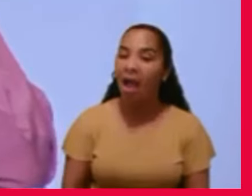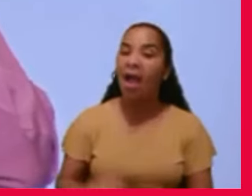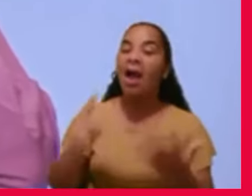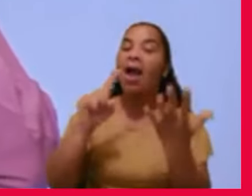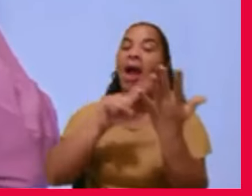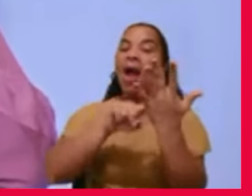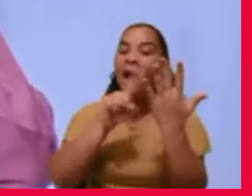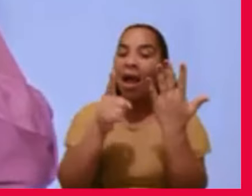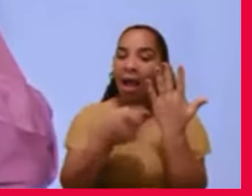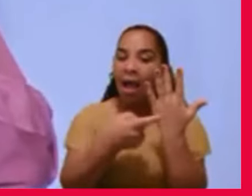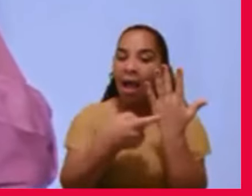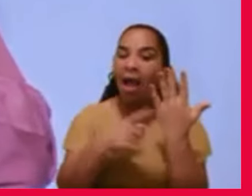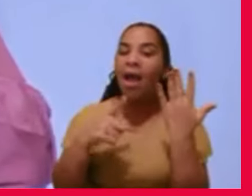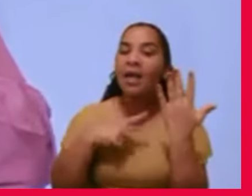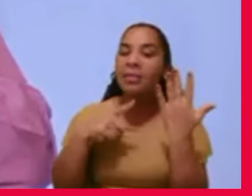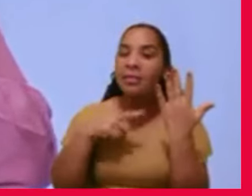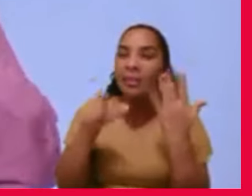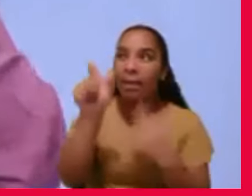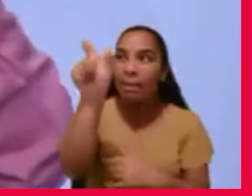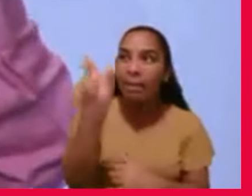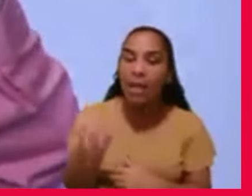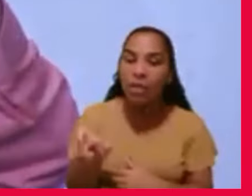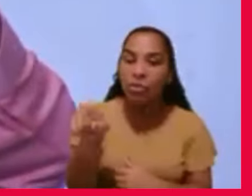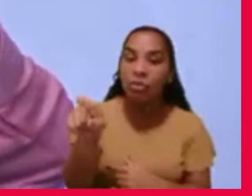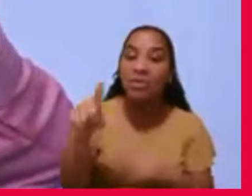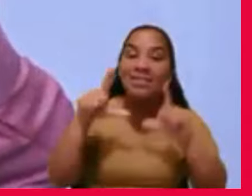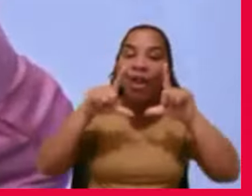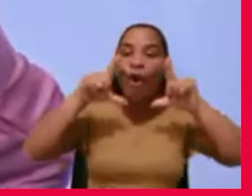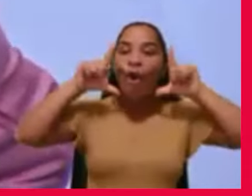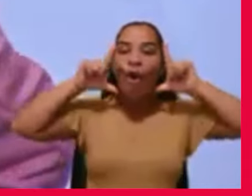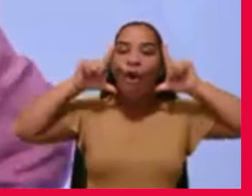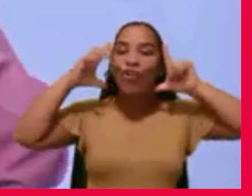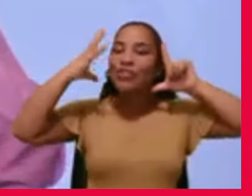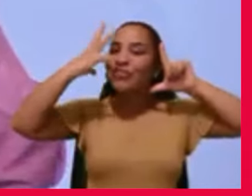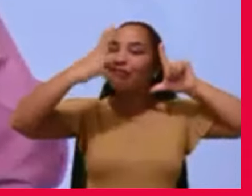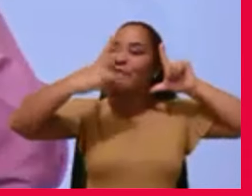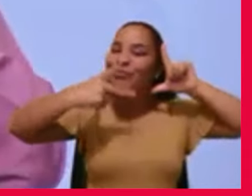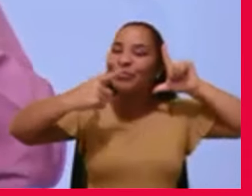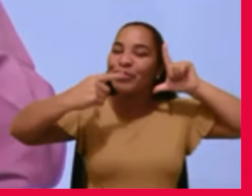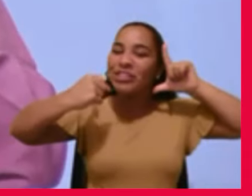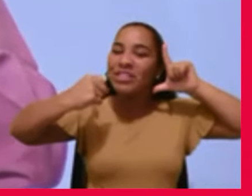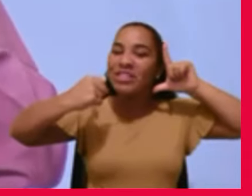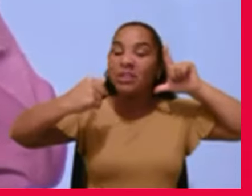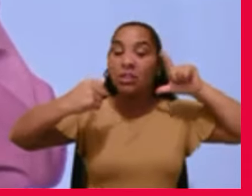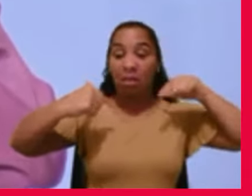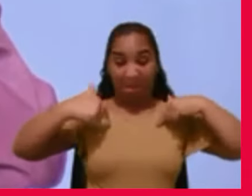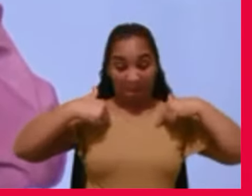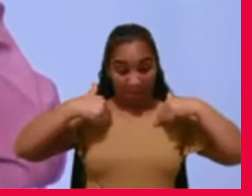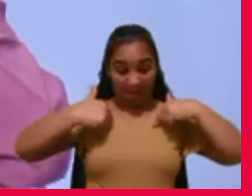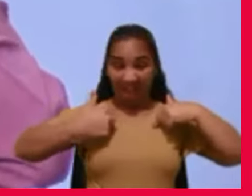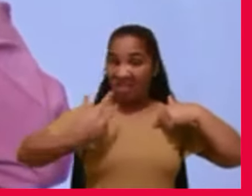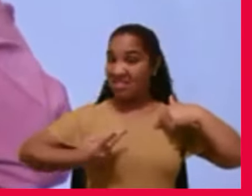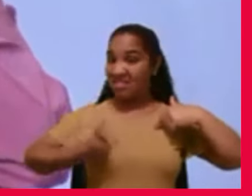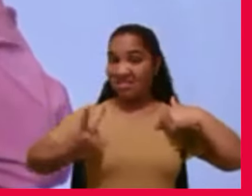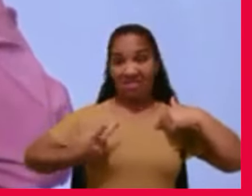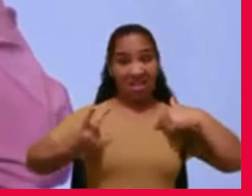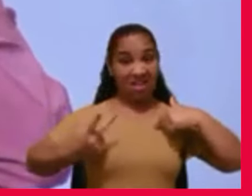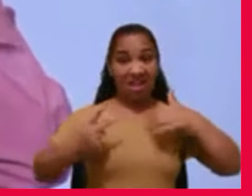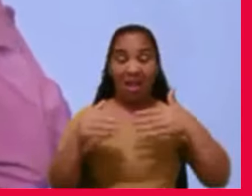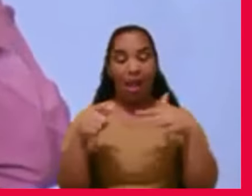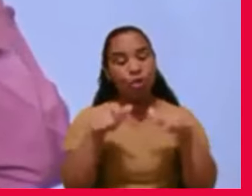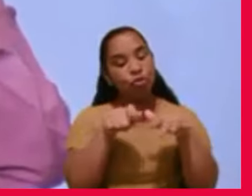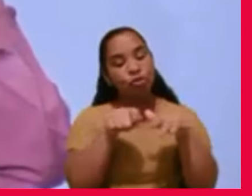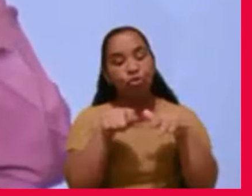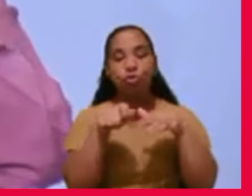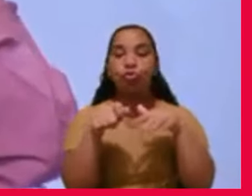rosto bonito, mas um caráter, tem as mãos bonitas, as unhas bem cortadas com